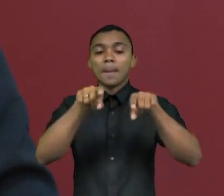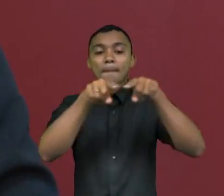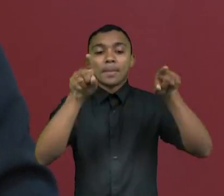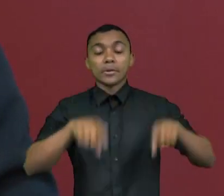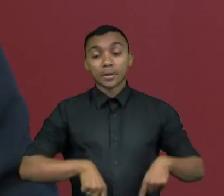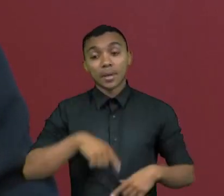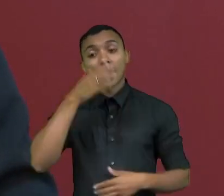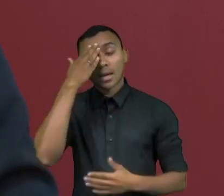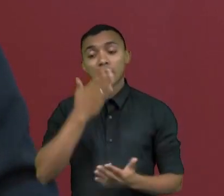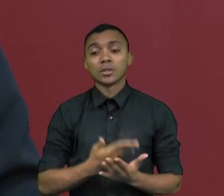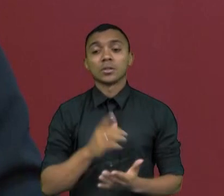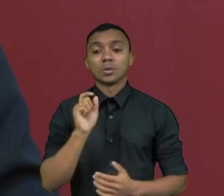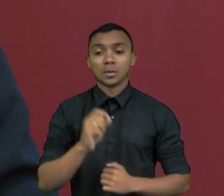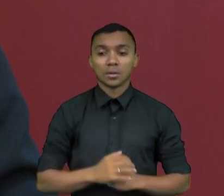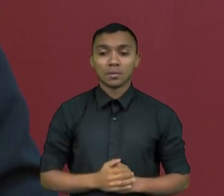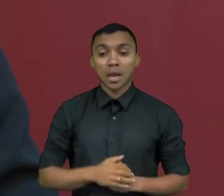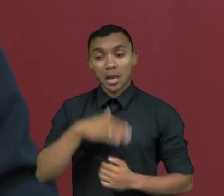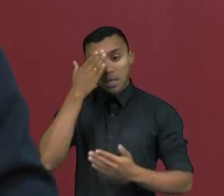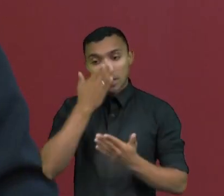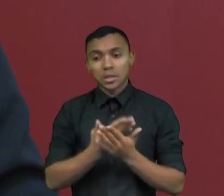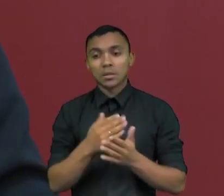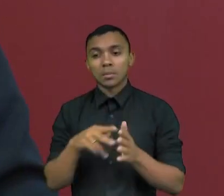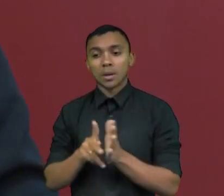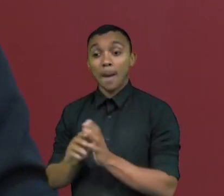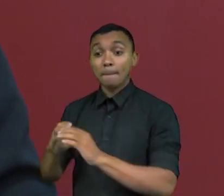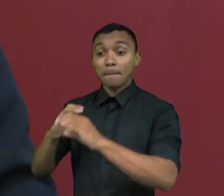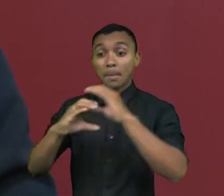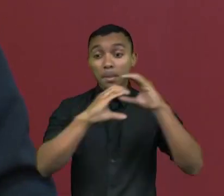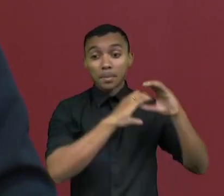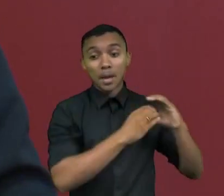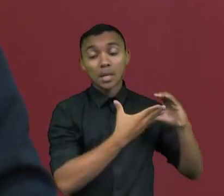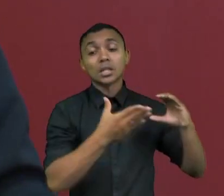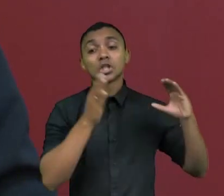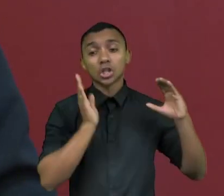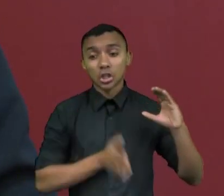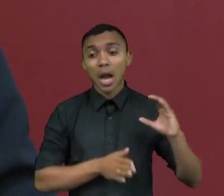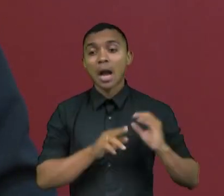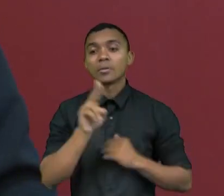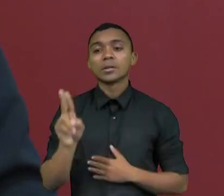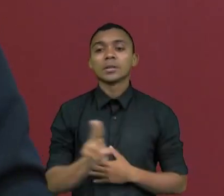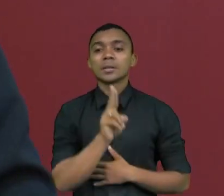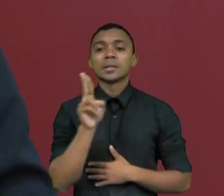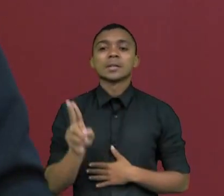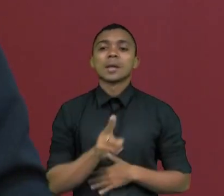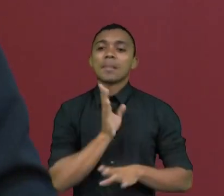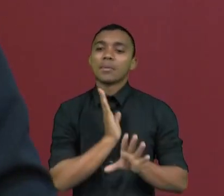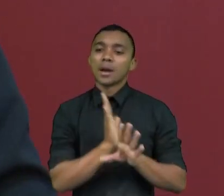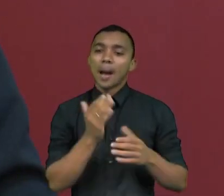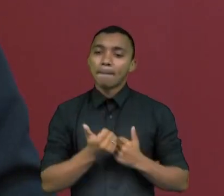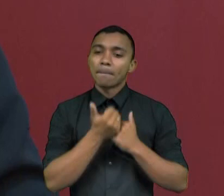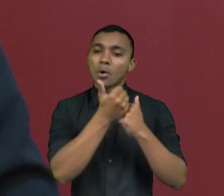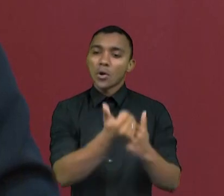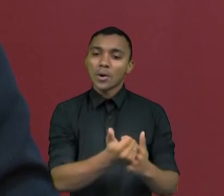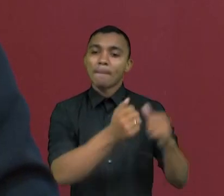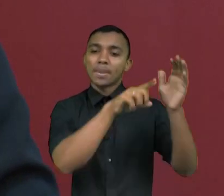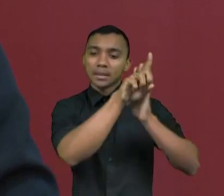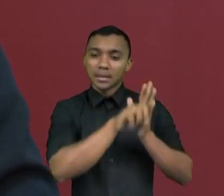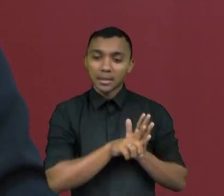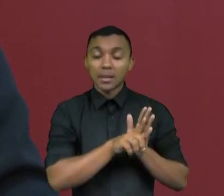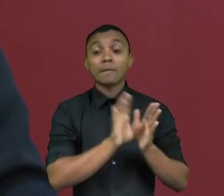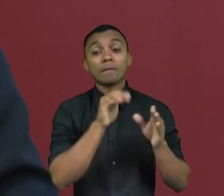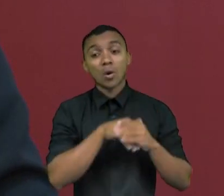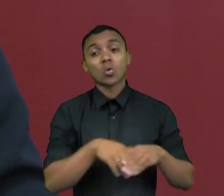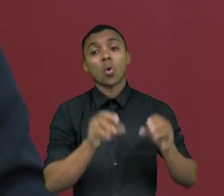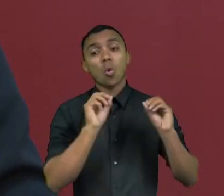Eu acho que a forma como os veículos de comunicação utilizam esse material proveniente das pesquisas de intenção de voto é que